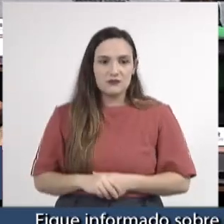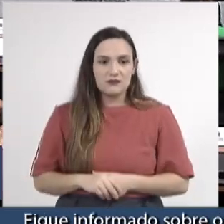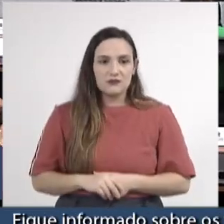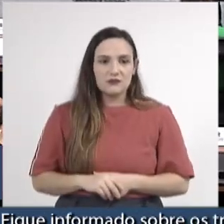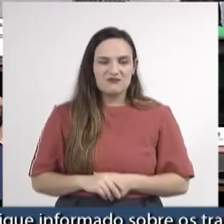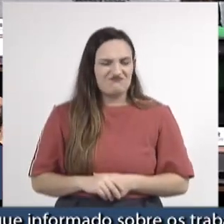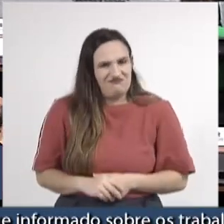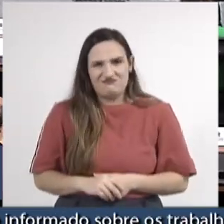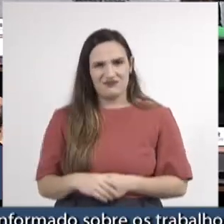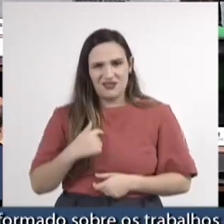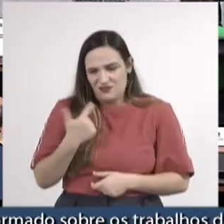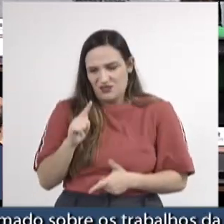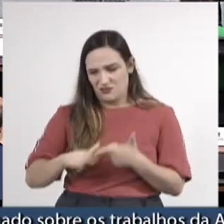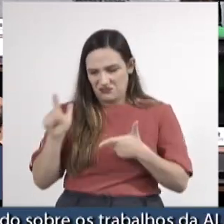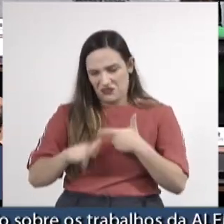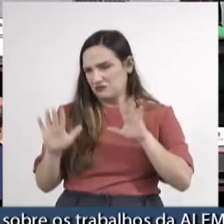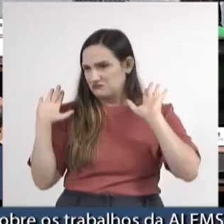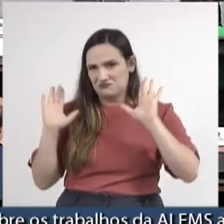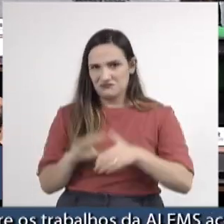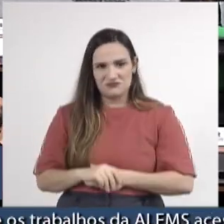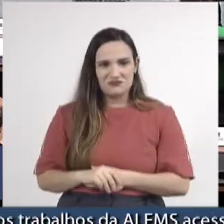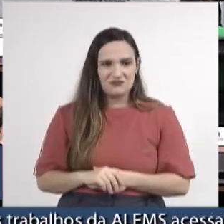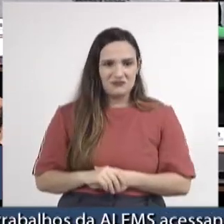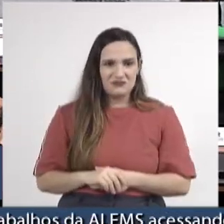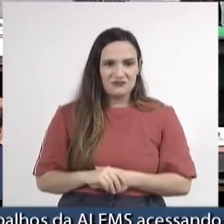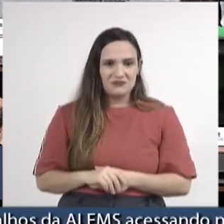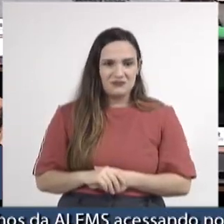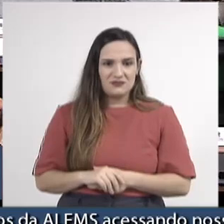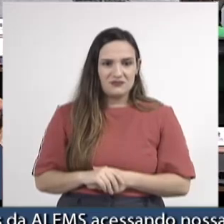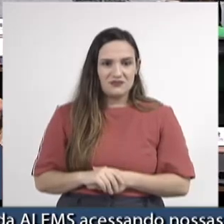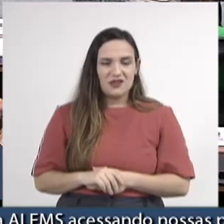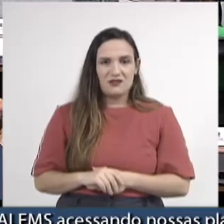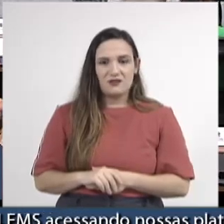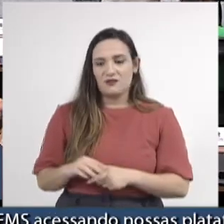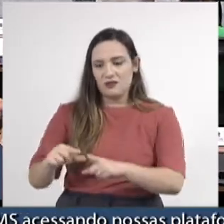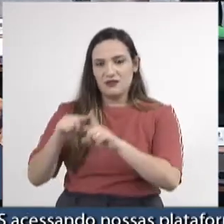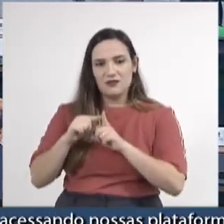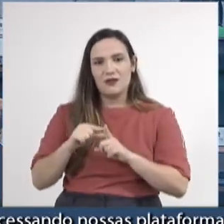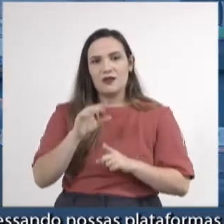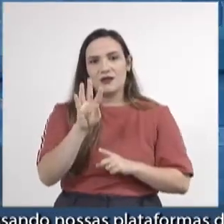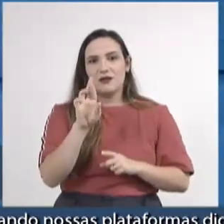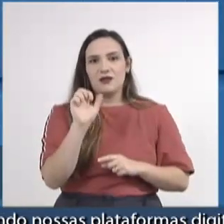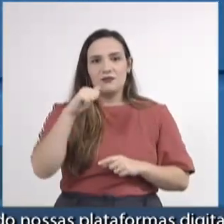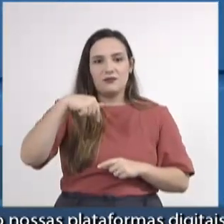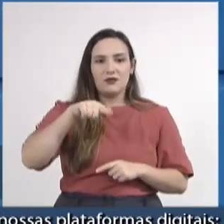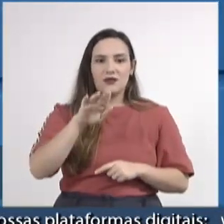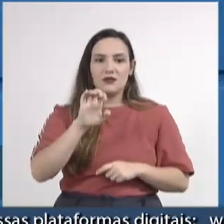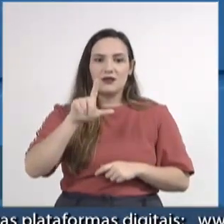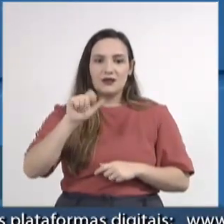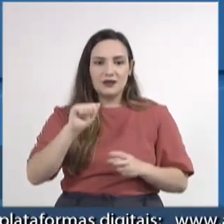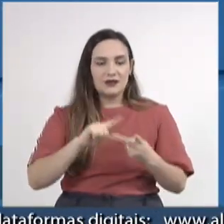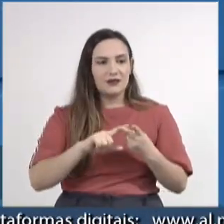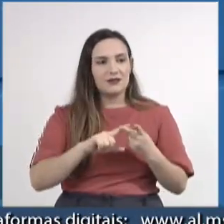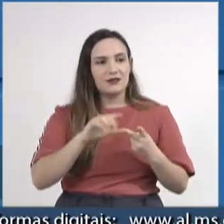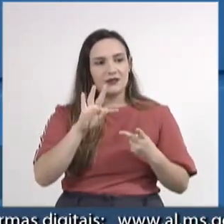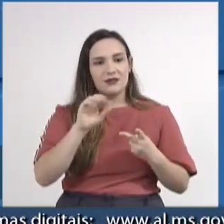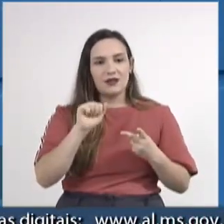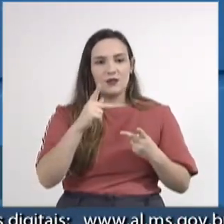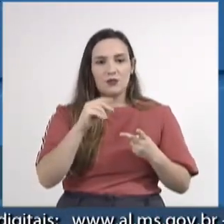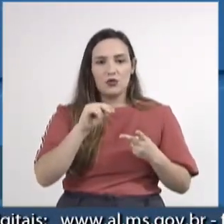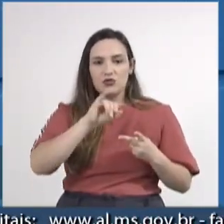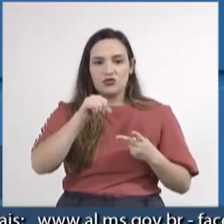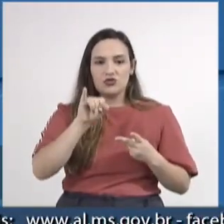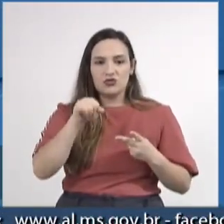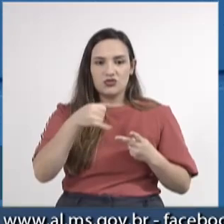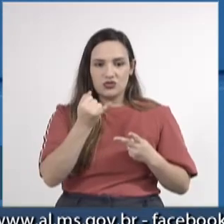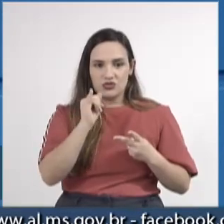ligávamos para isso. me chamavam de branquela, tapogijo e